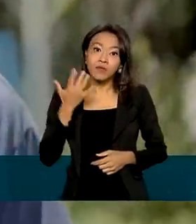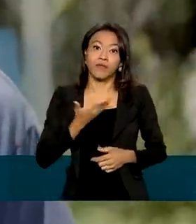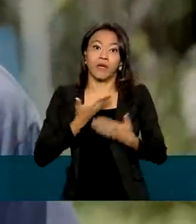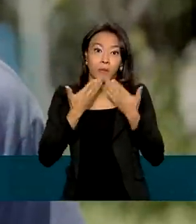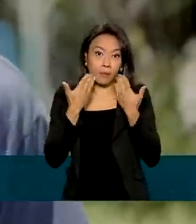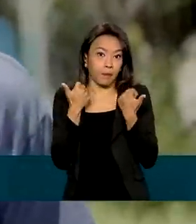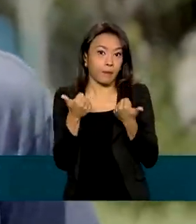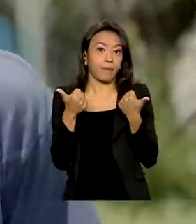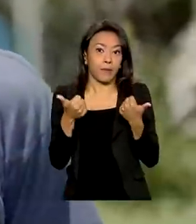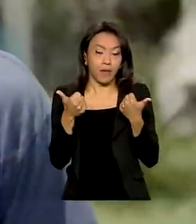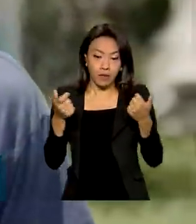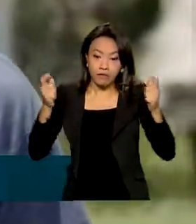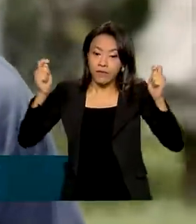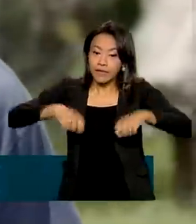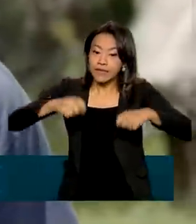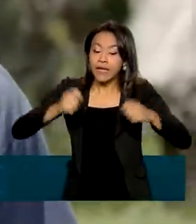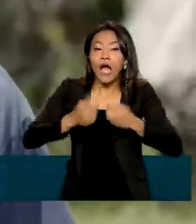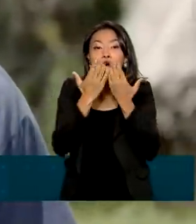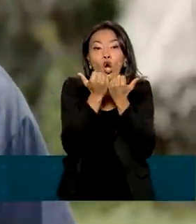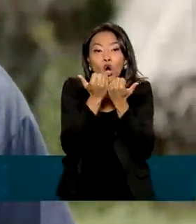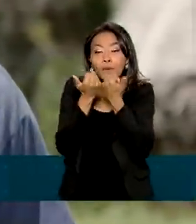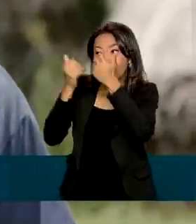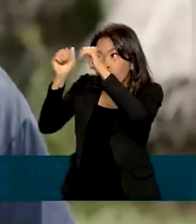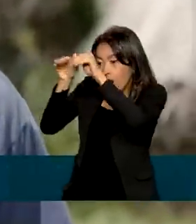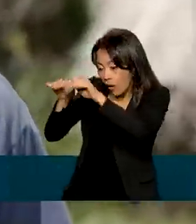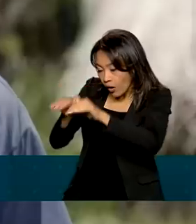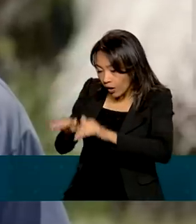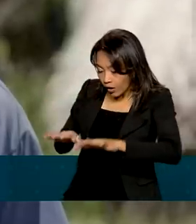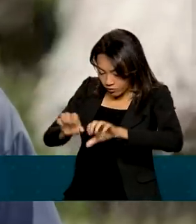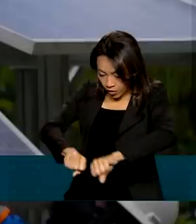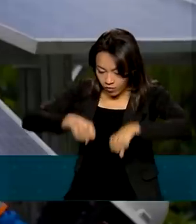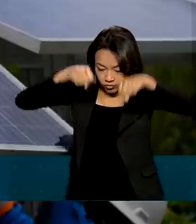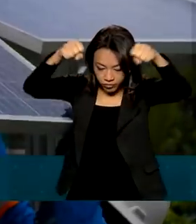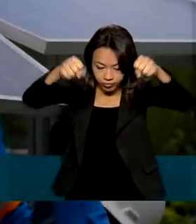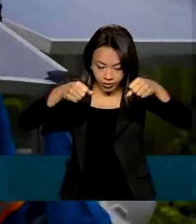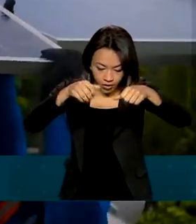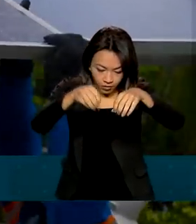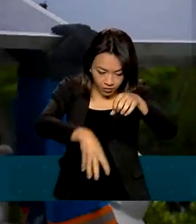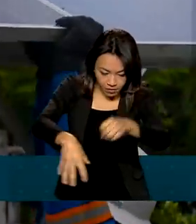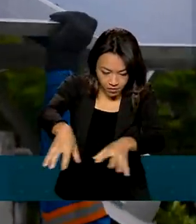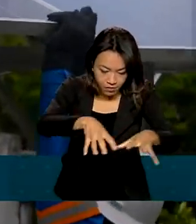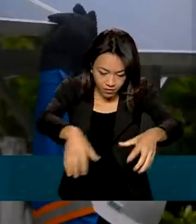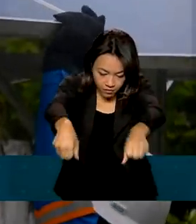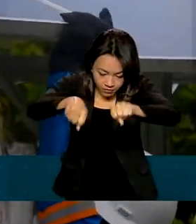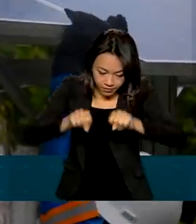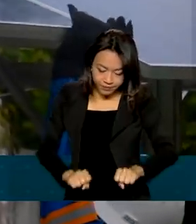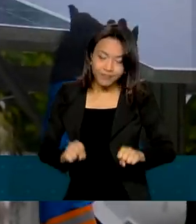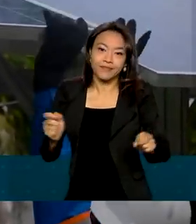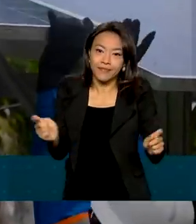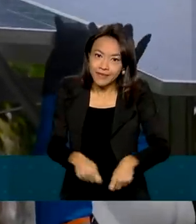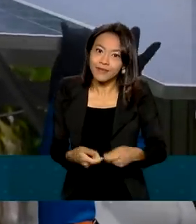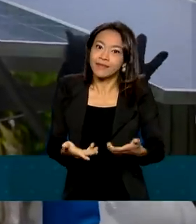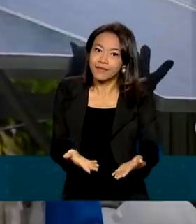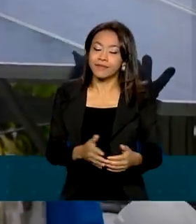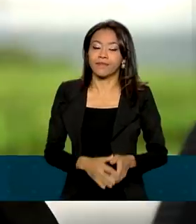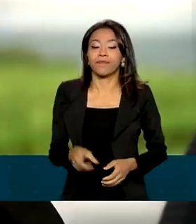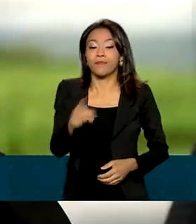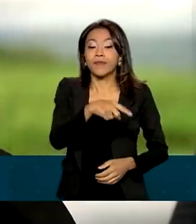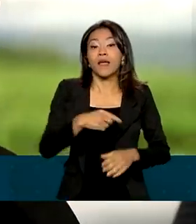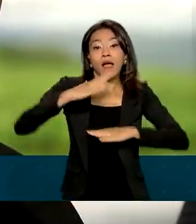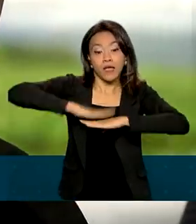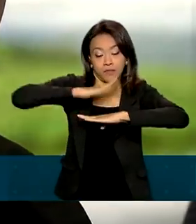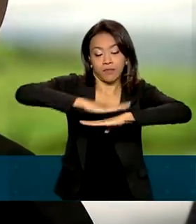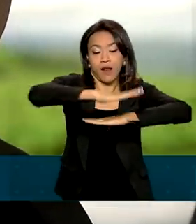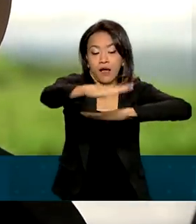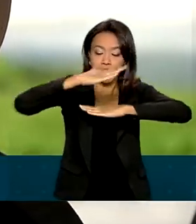Vai poder guardar o seu alimento nos friosos, nas suas geladeiras. A instalação das placas solares faz parte do